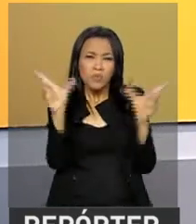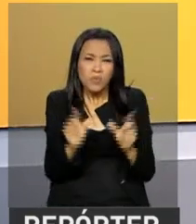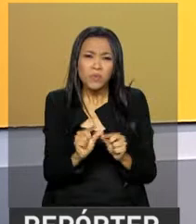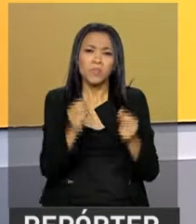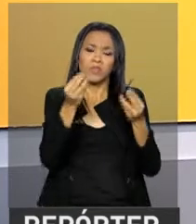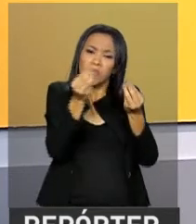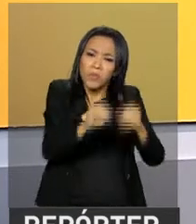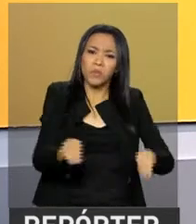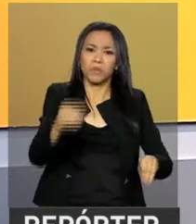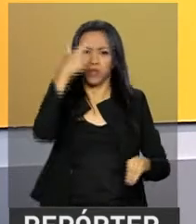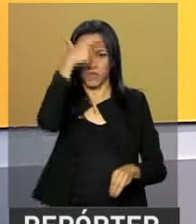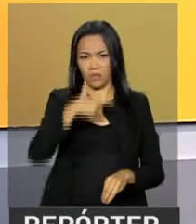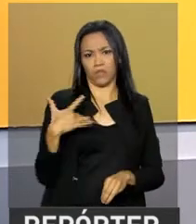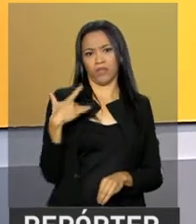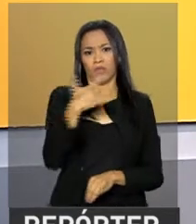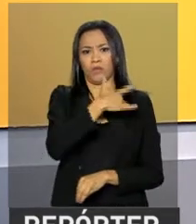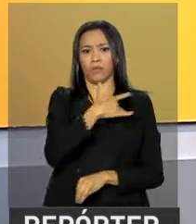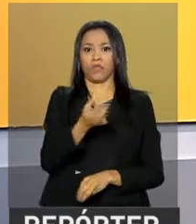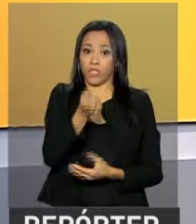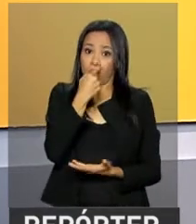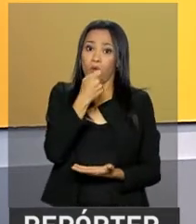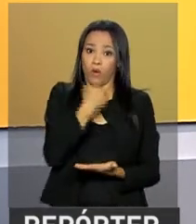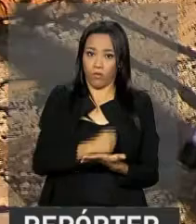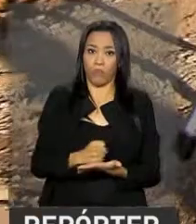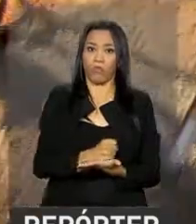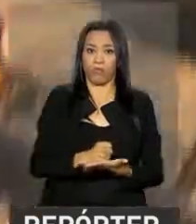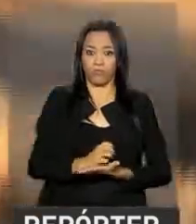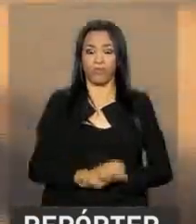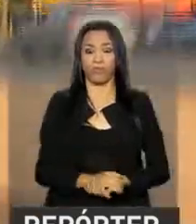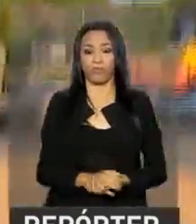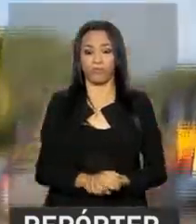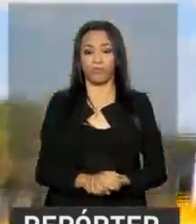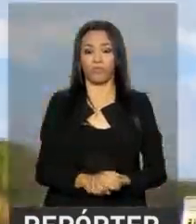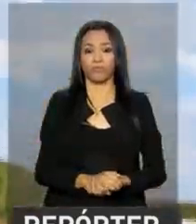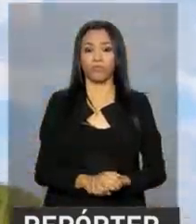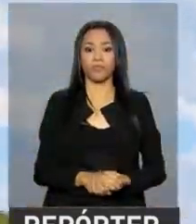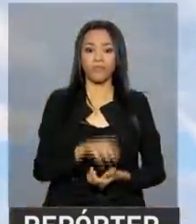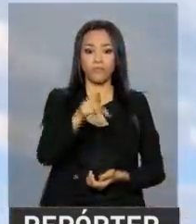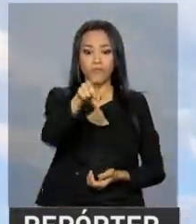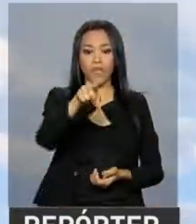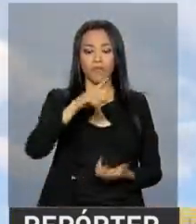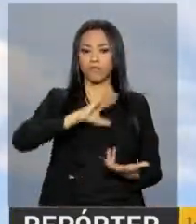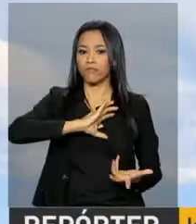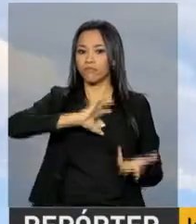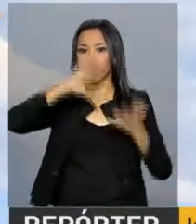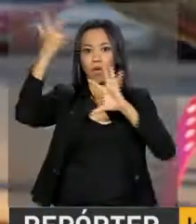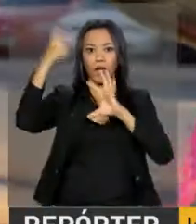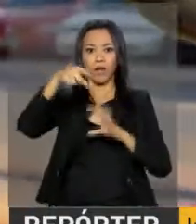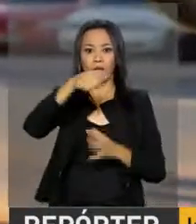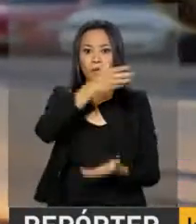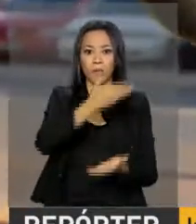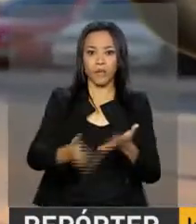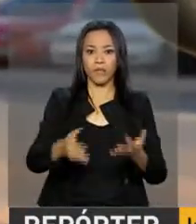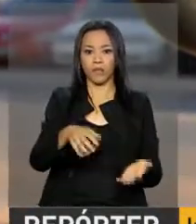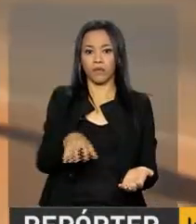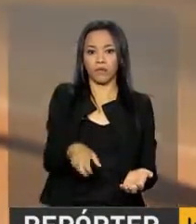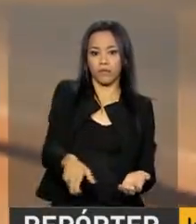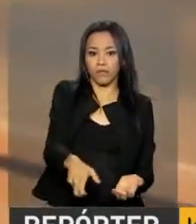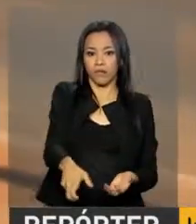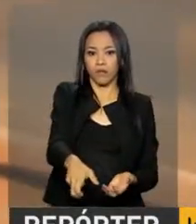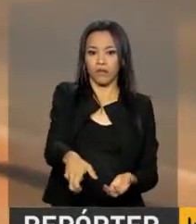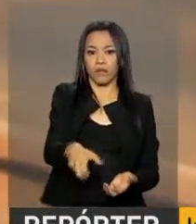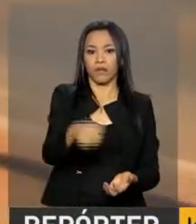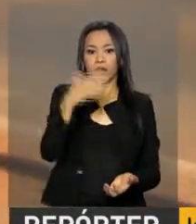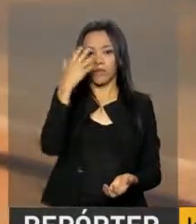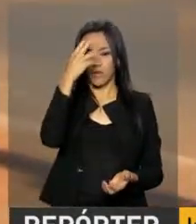favorável é que o remédio é via oral. De repente, a Raíssa começou a perder o equilíbrio, cair e